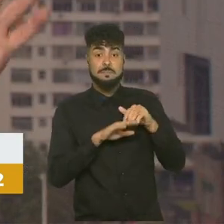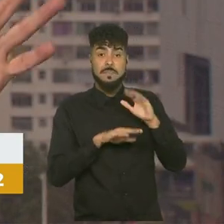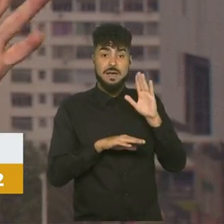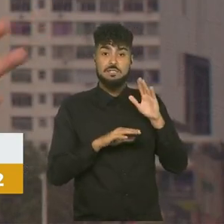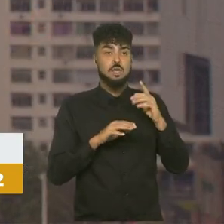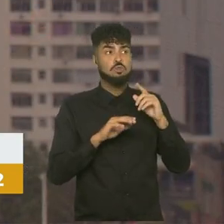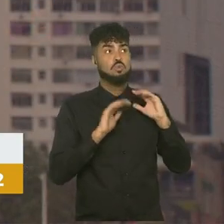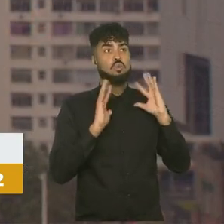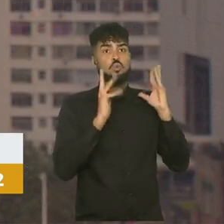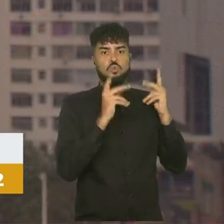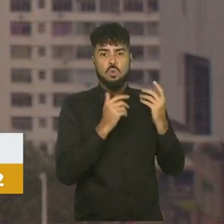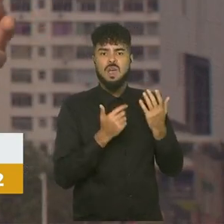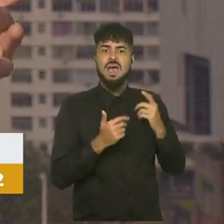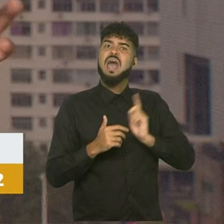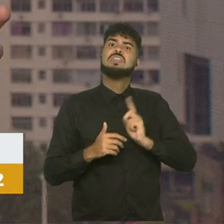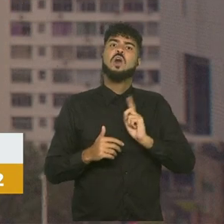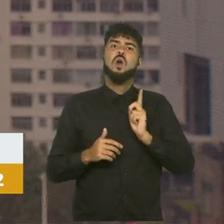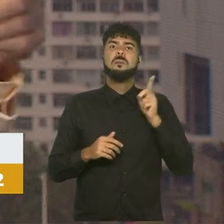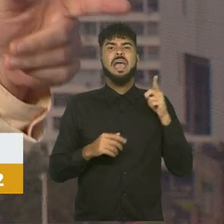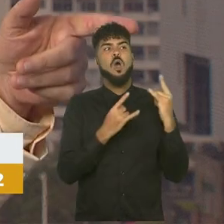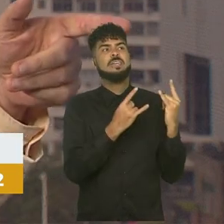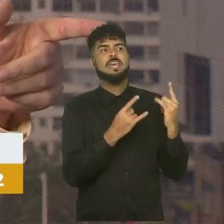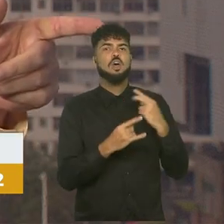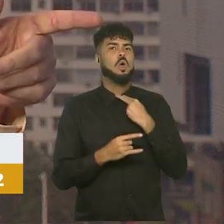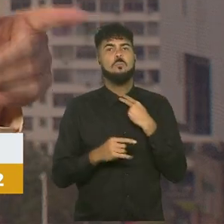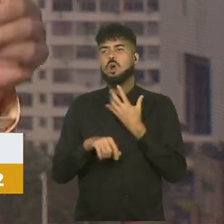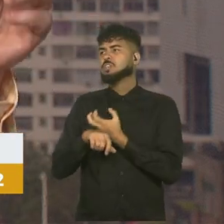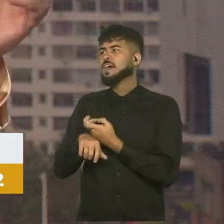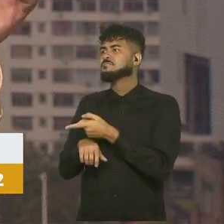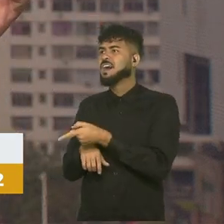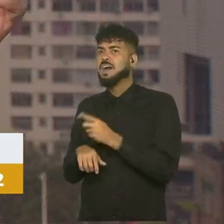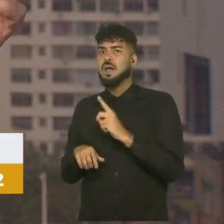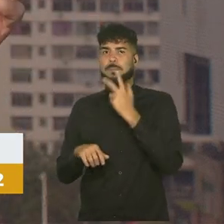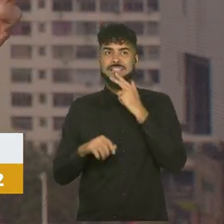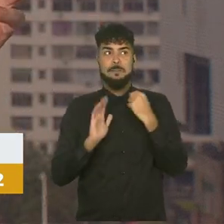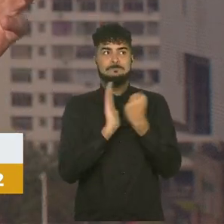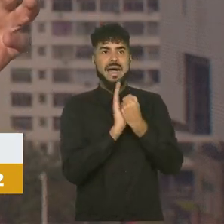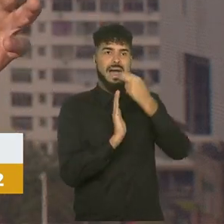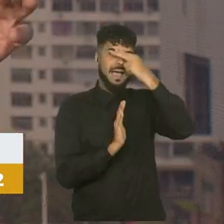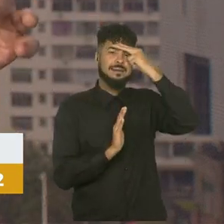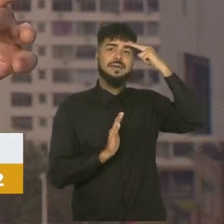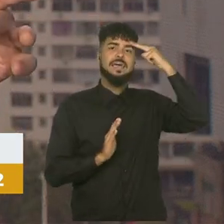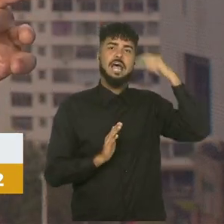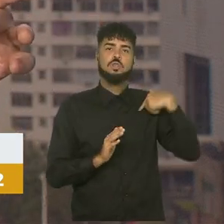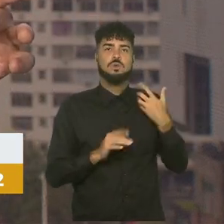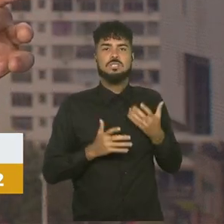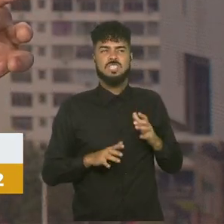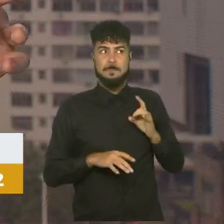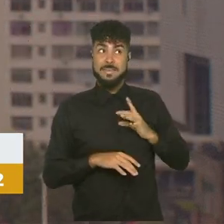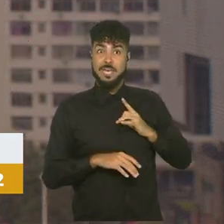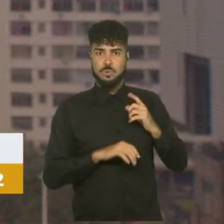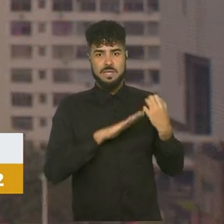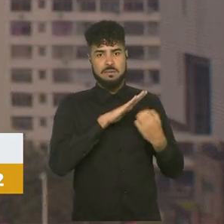tudo. Ah, não, mas ela é roqueira por causa daquele disco. Eles sentiram esse medo. Então, eu